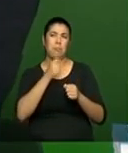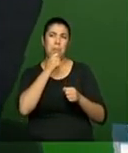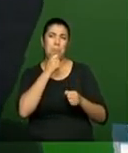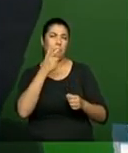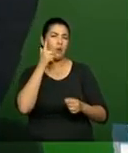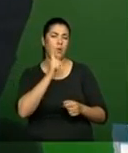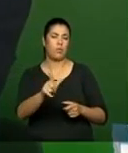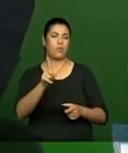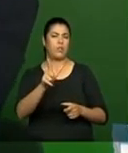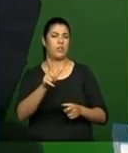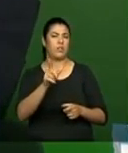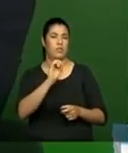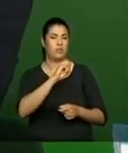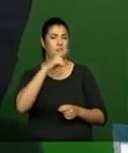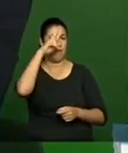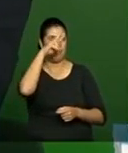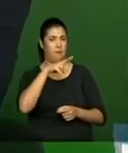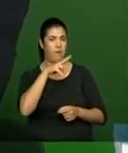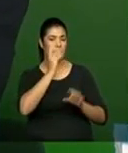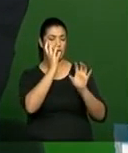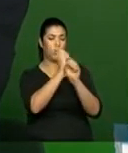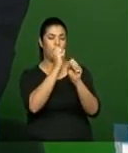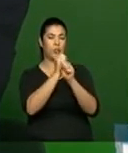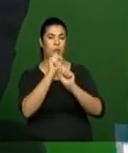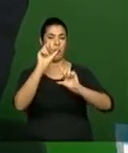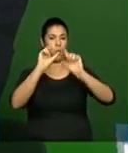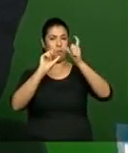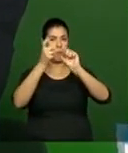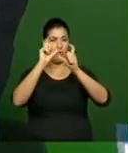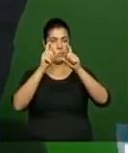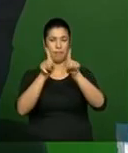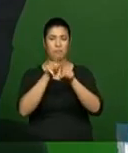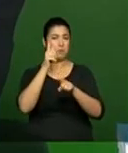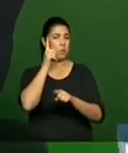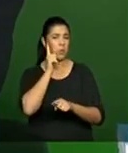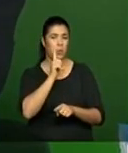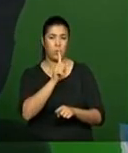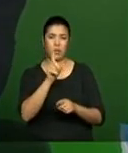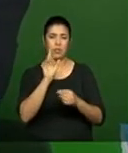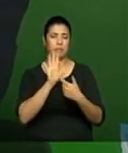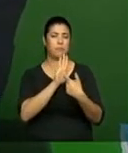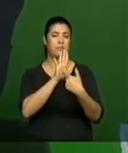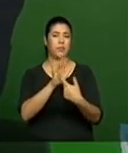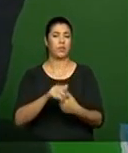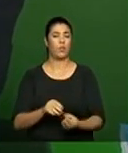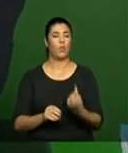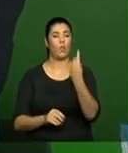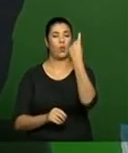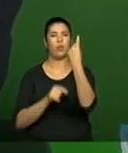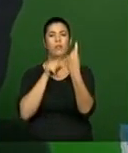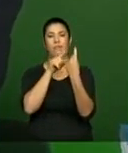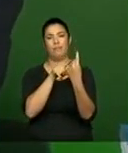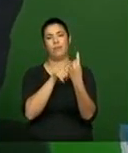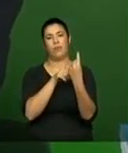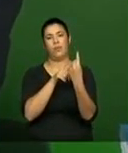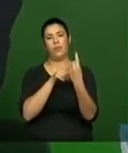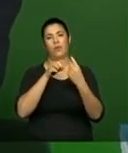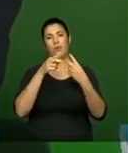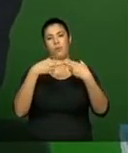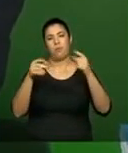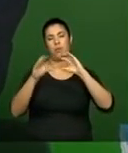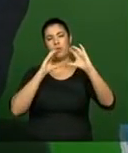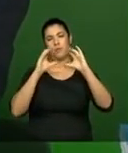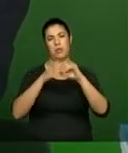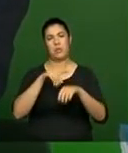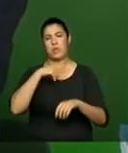quando vocês fizerem olharem as somas, a gente não tentou fazer um veículo só, porque ninguém se informa só pela TV.